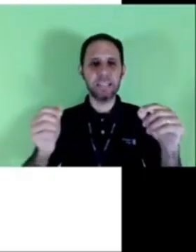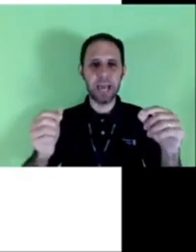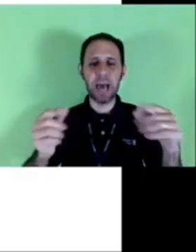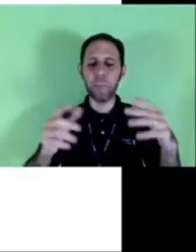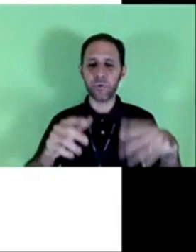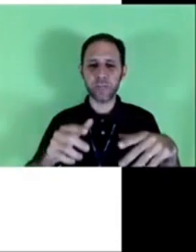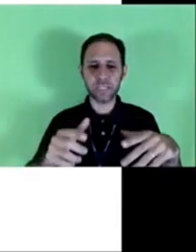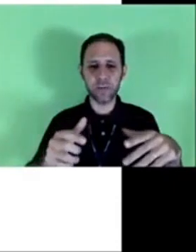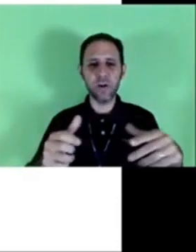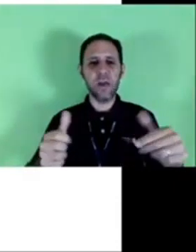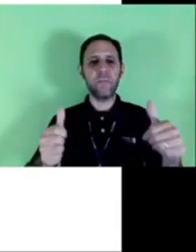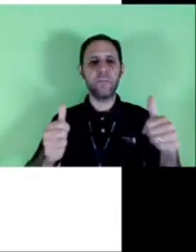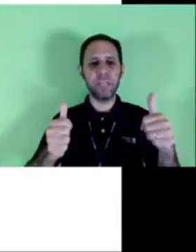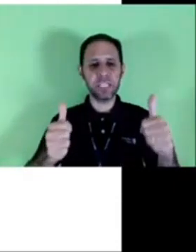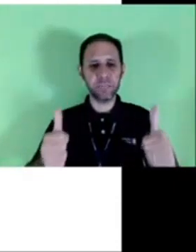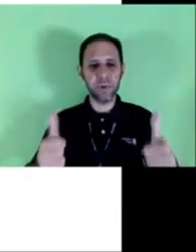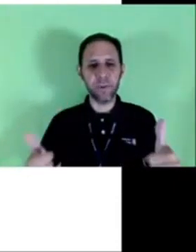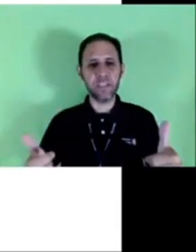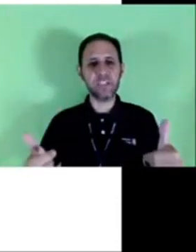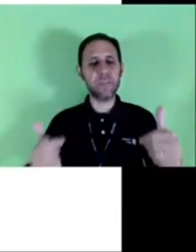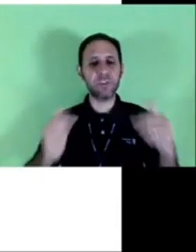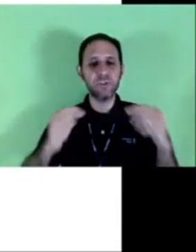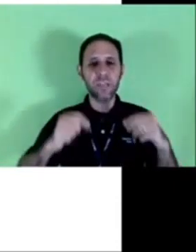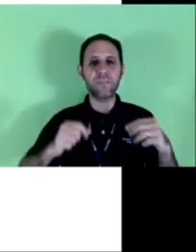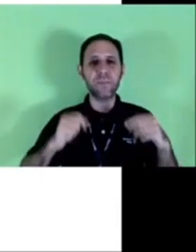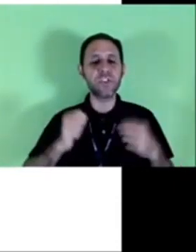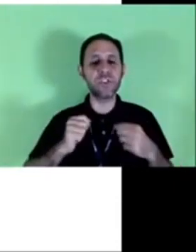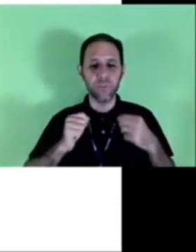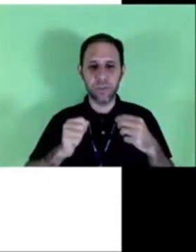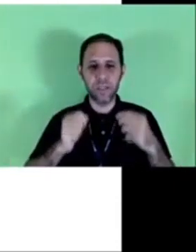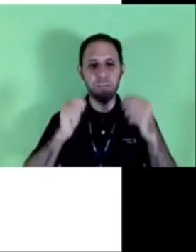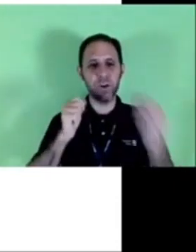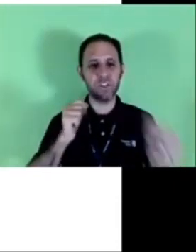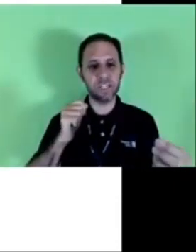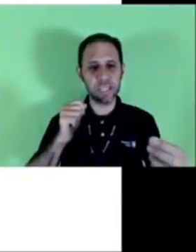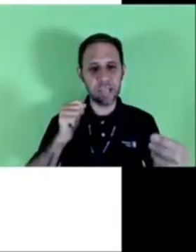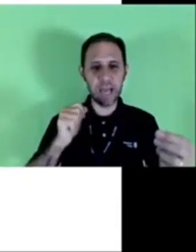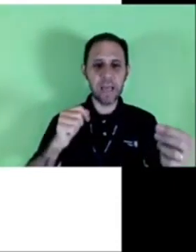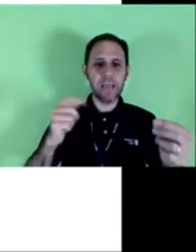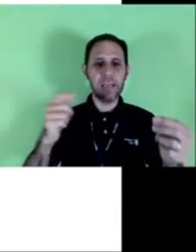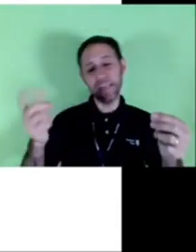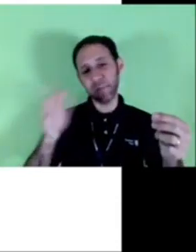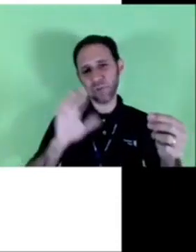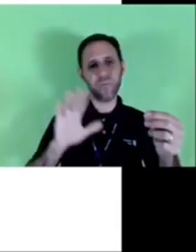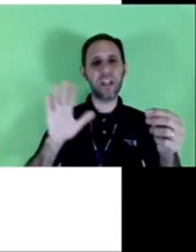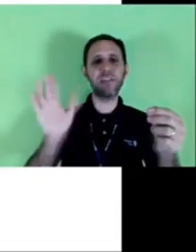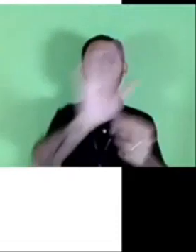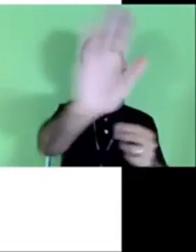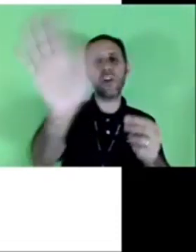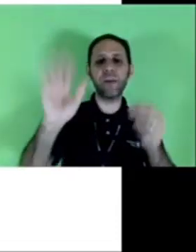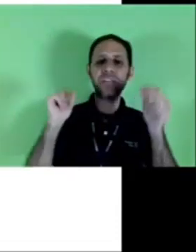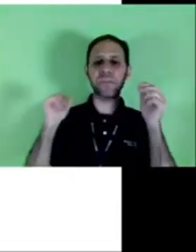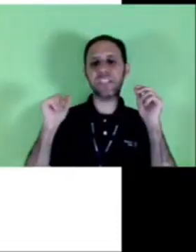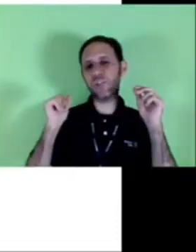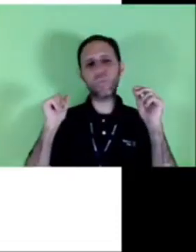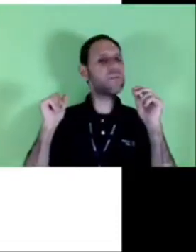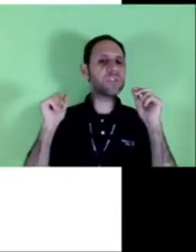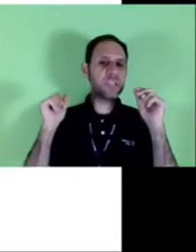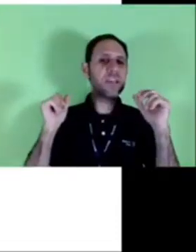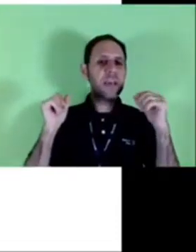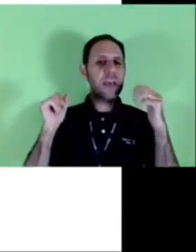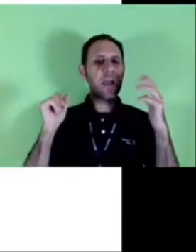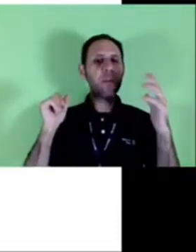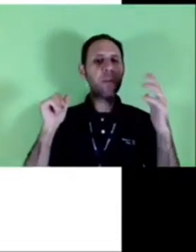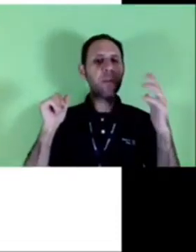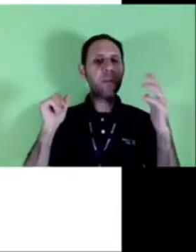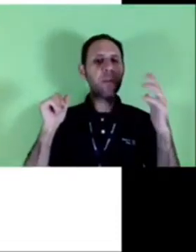cancelar a procuração? Principalmente, a pessoa que pediu, ele pode cancelar. E se a pessoa falar, não quero mais fazer isso para